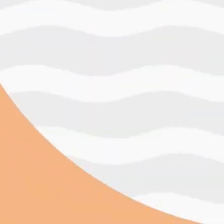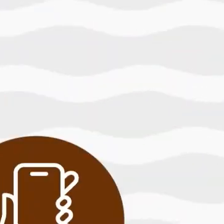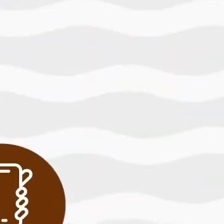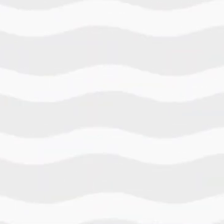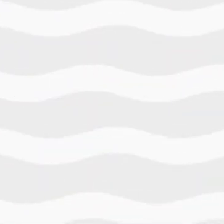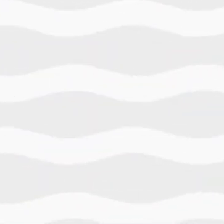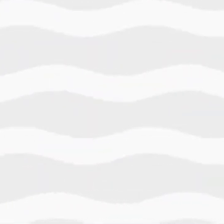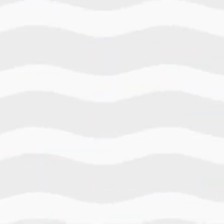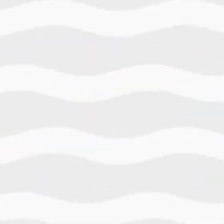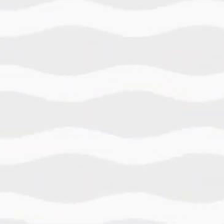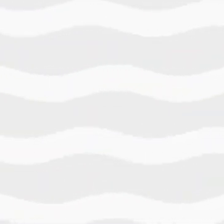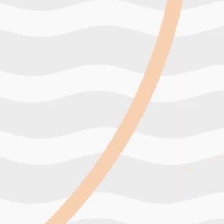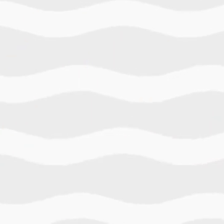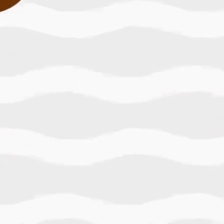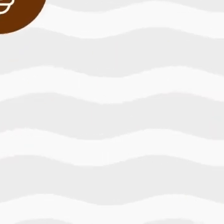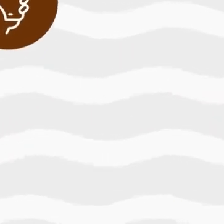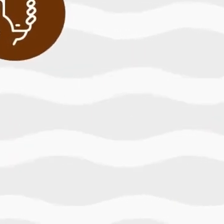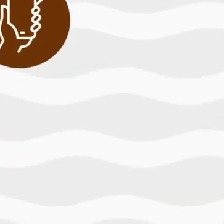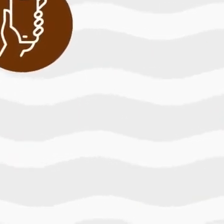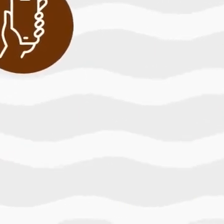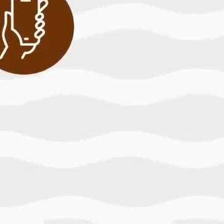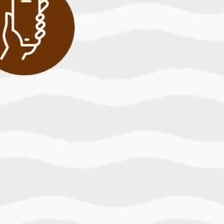Tchau. Tchau. Tchau.